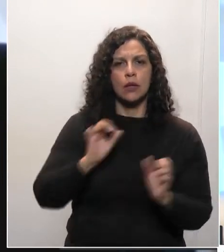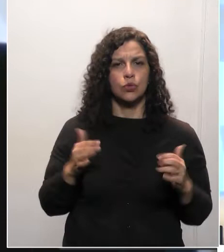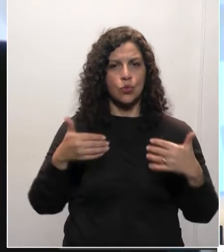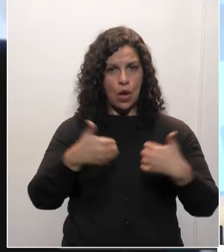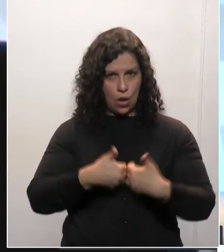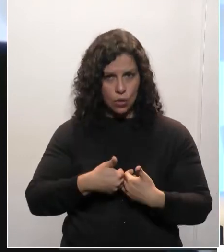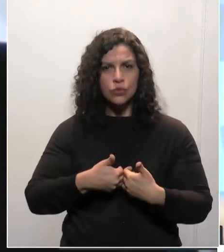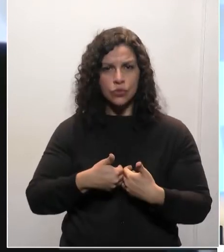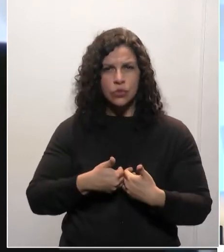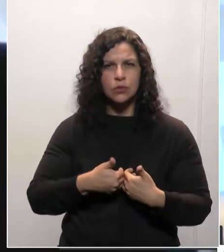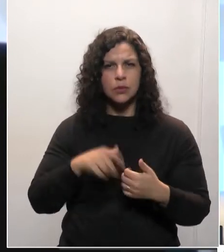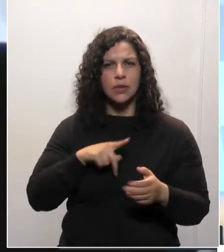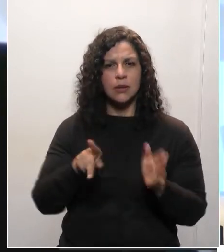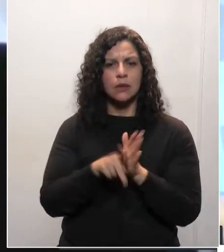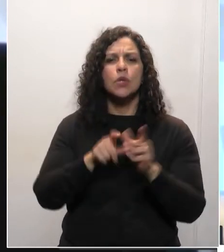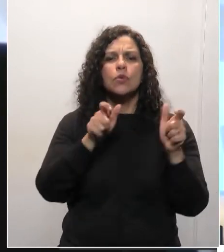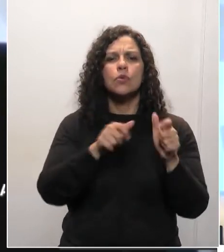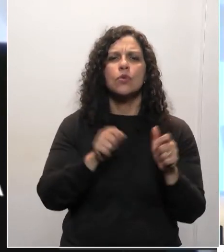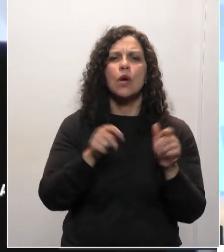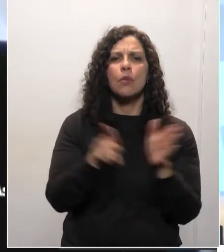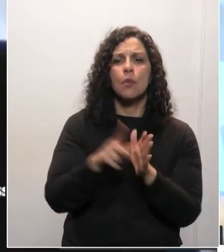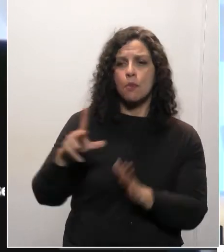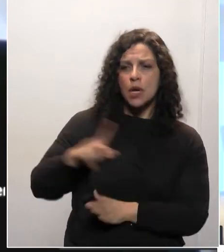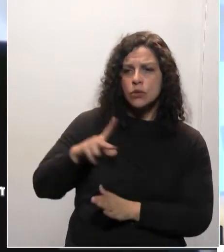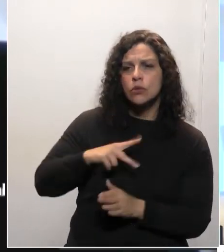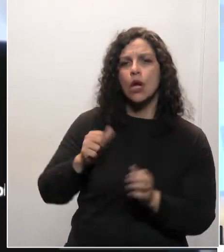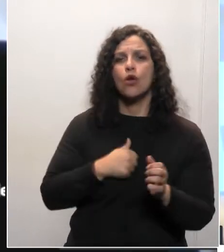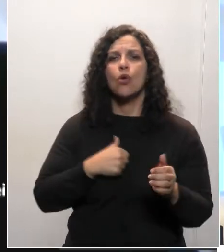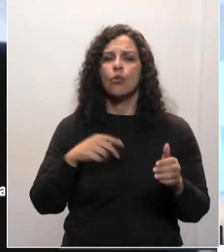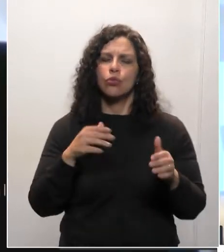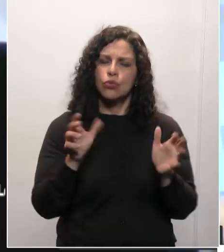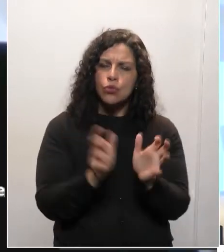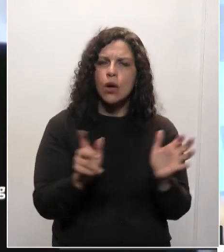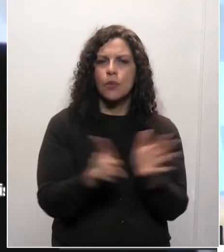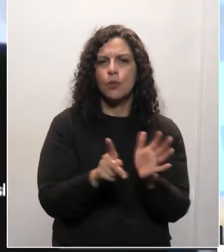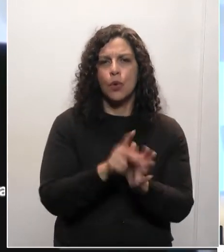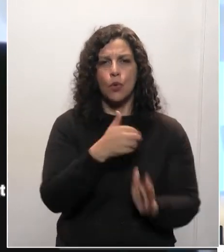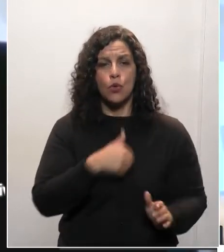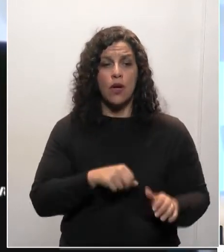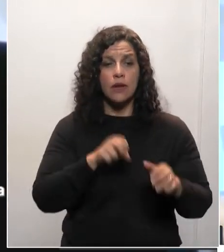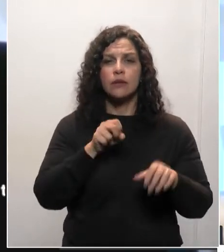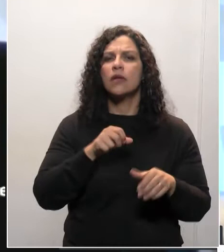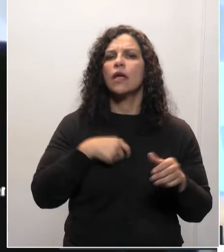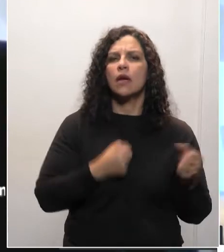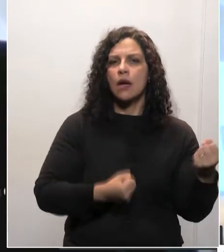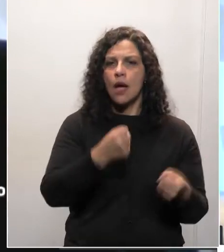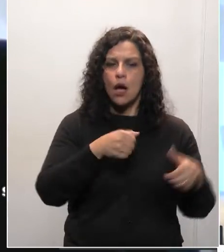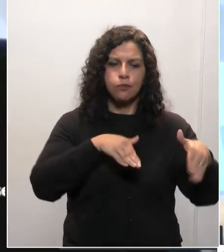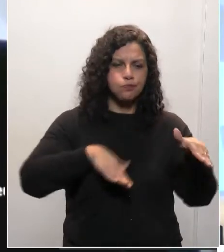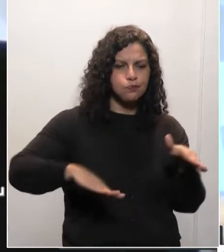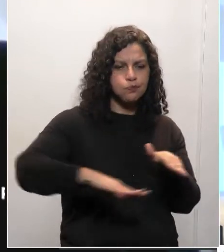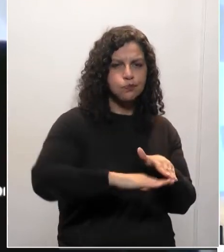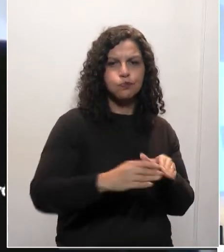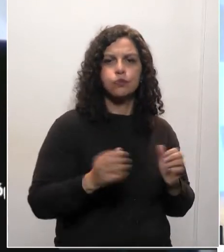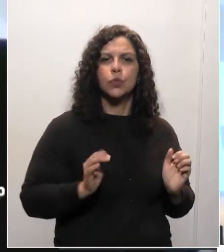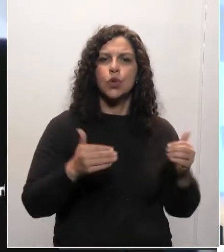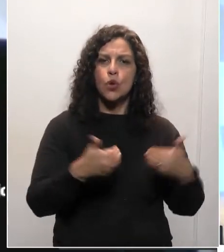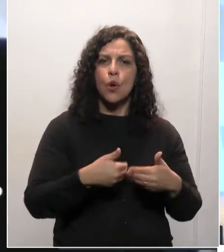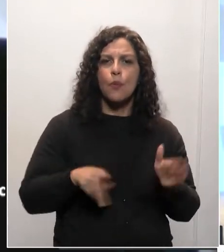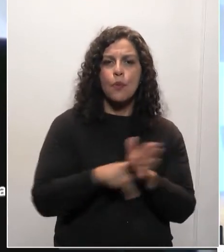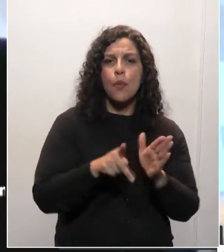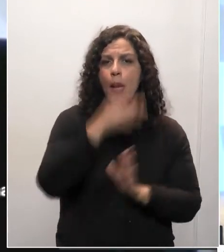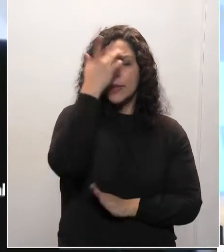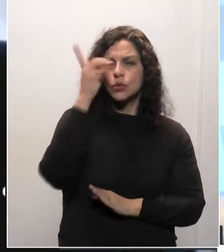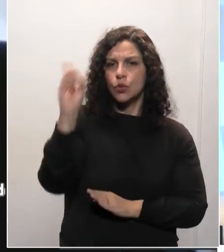autista em estabelecimentos públicos e privados que disponibilizam vagas de estacionamento preferenciais reservadas a